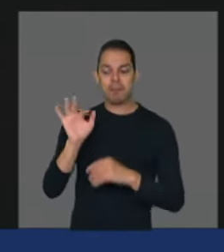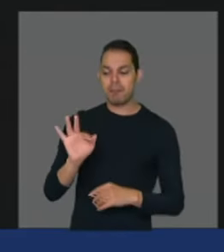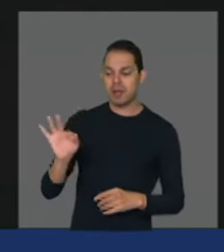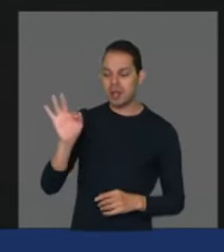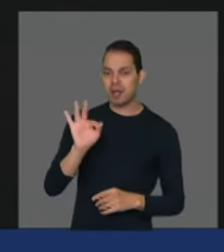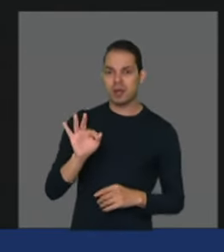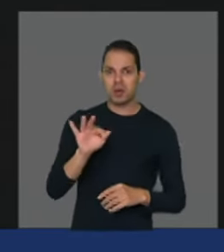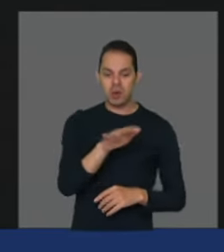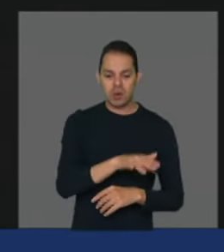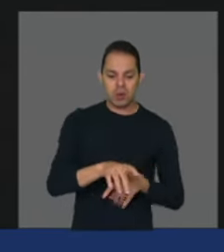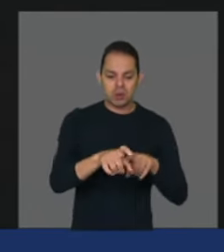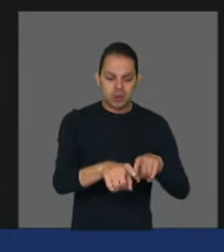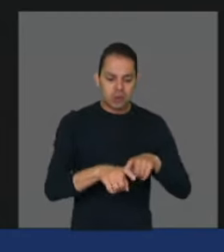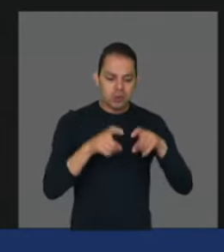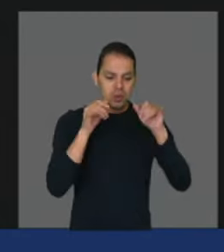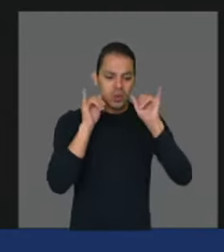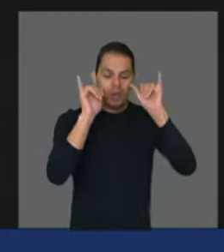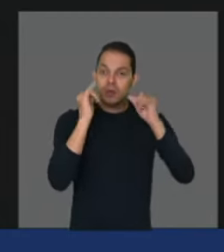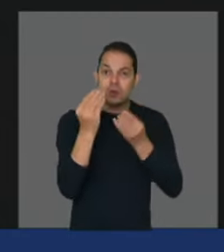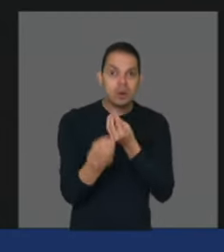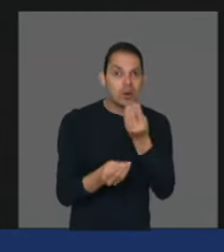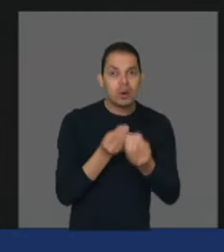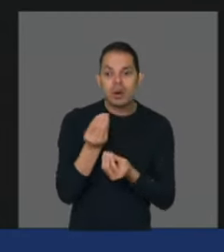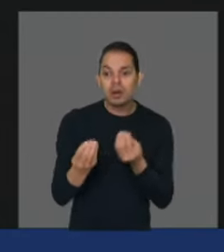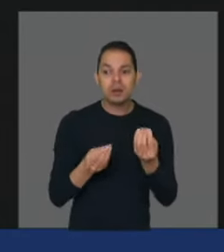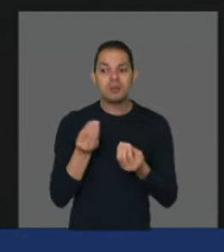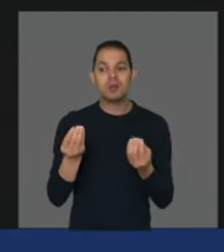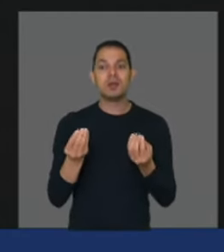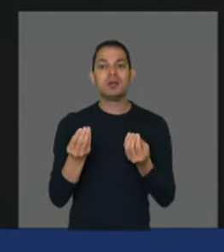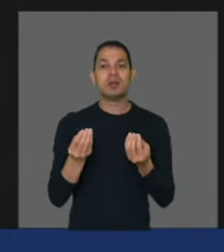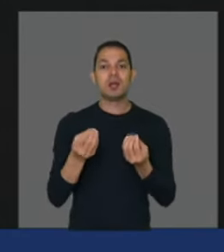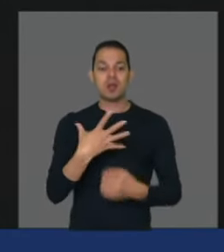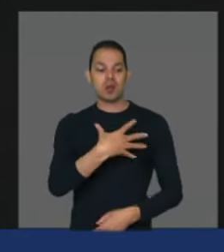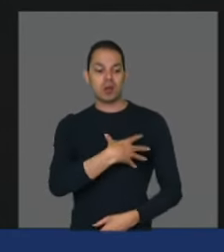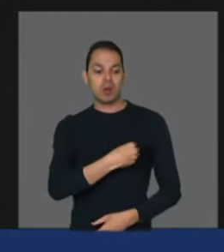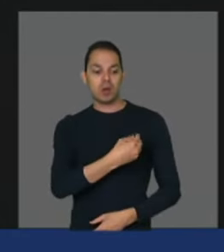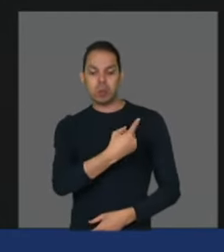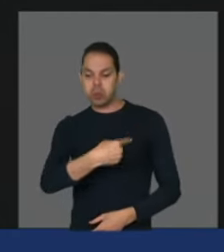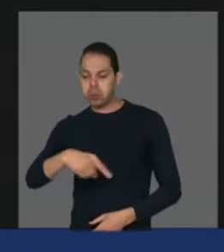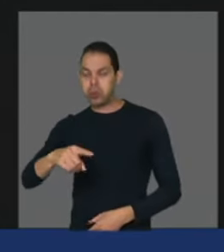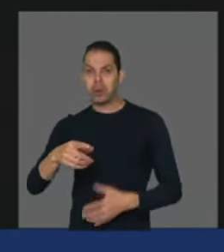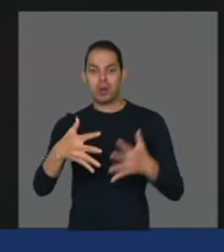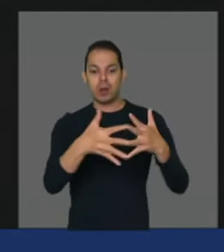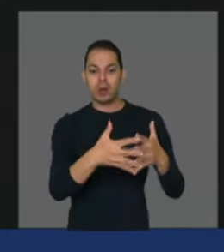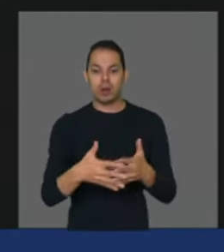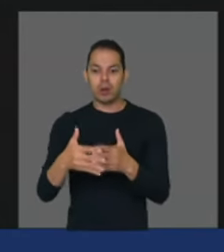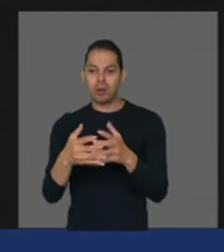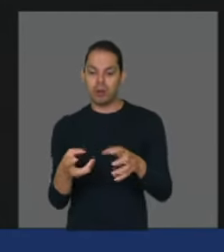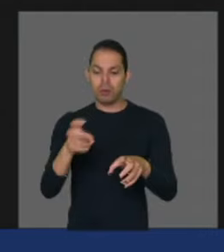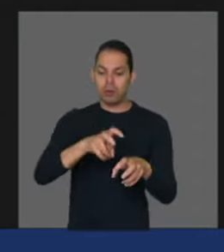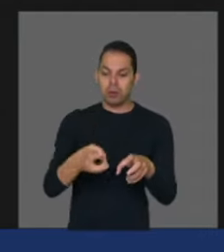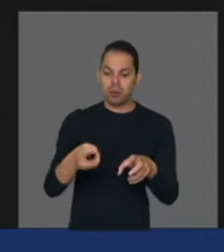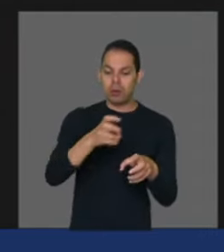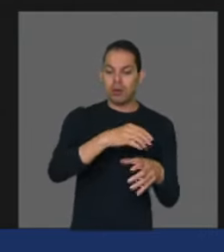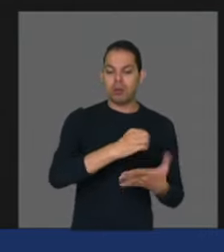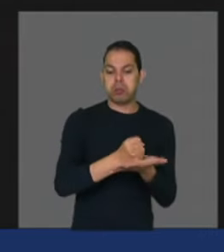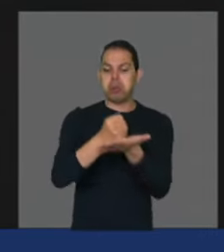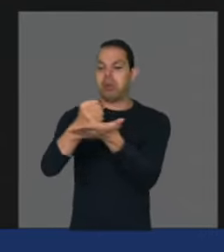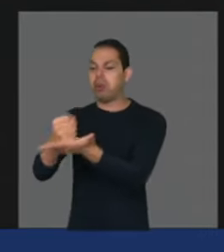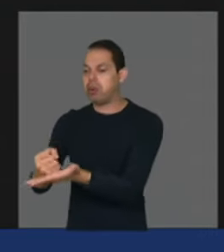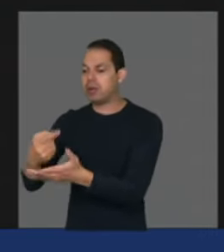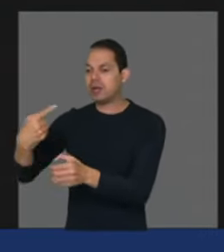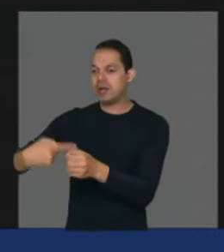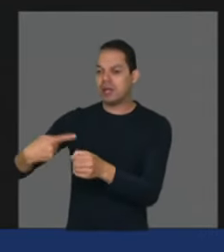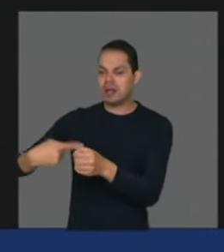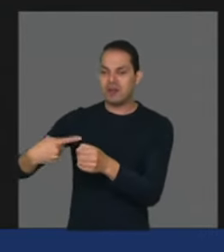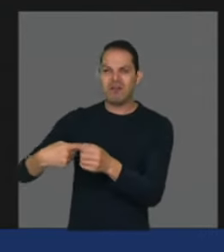rural nós não podemos simplesmente botar os nossos filhos em cima do caminhão e levar para a cidade ou dentro